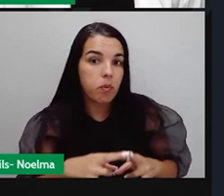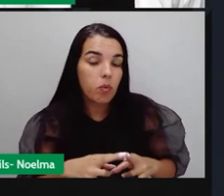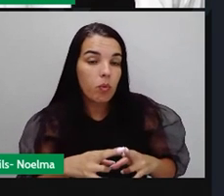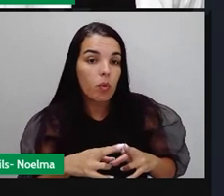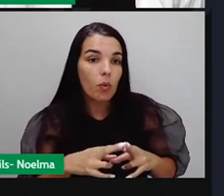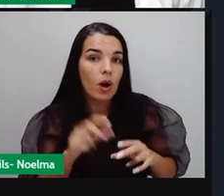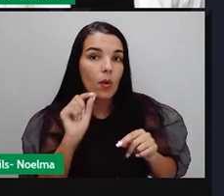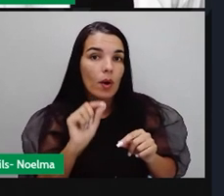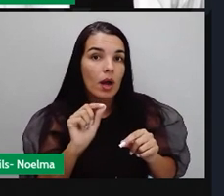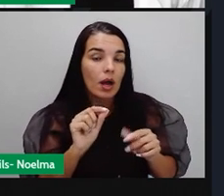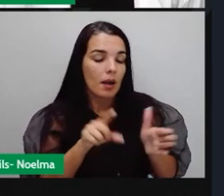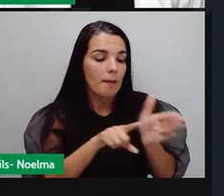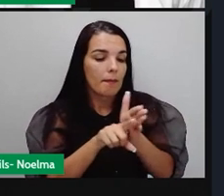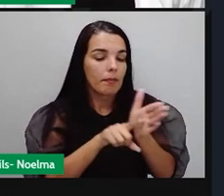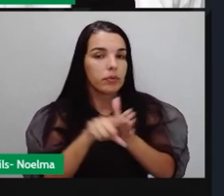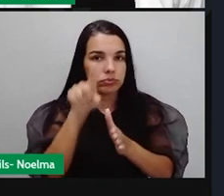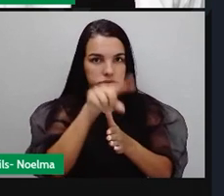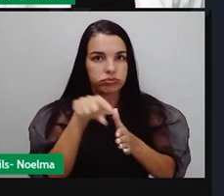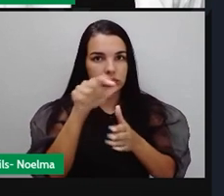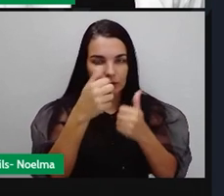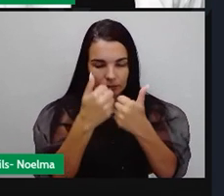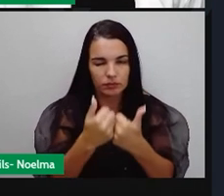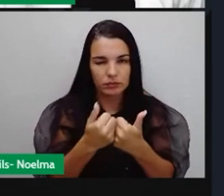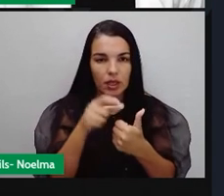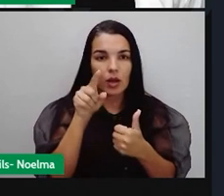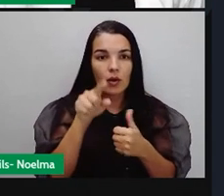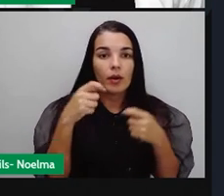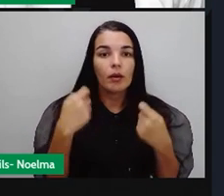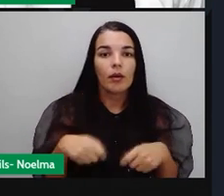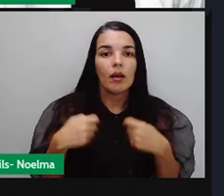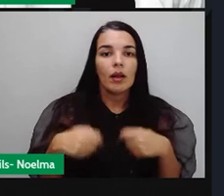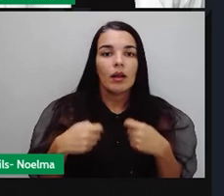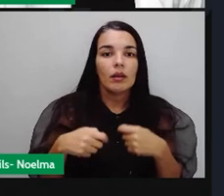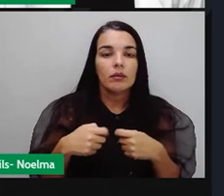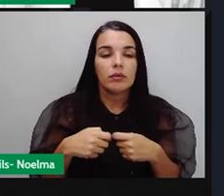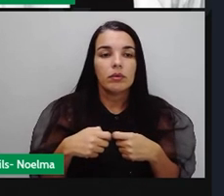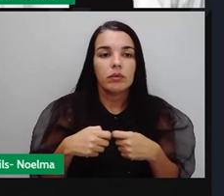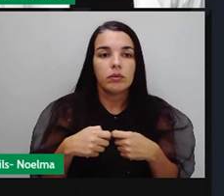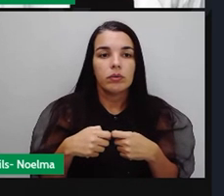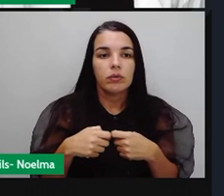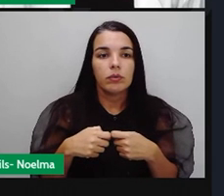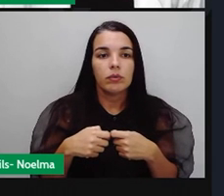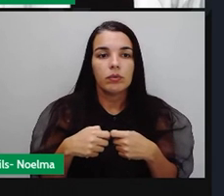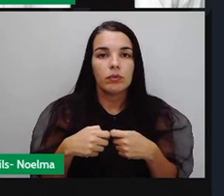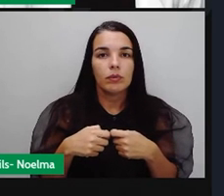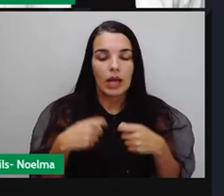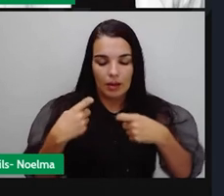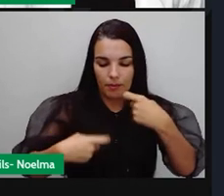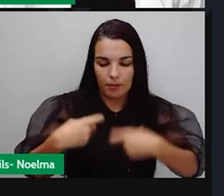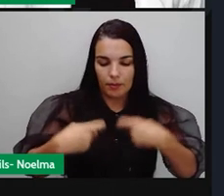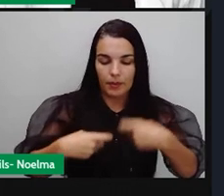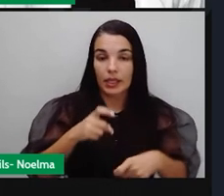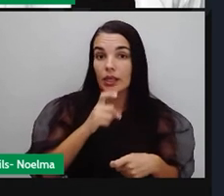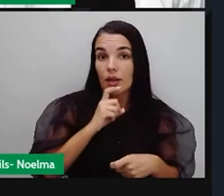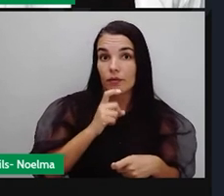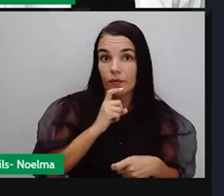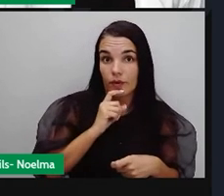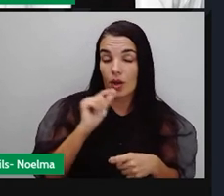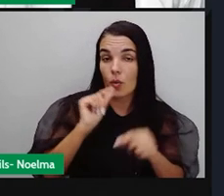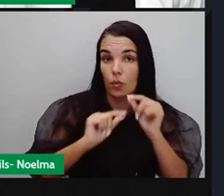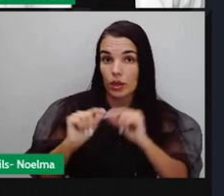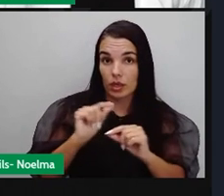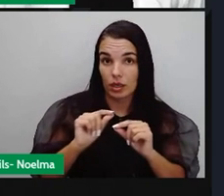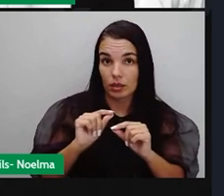pequena questão que eu elaborei, vão considerar que a Guerra Fria, apesar de